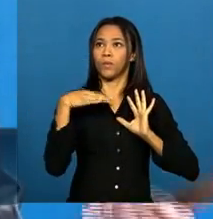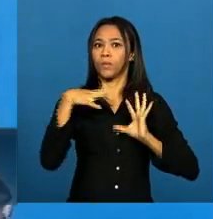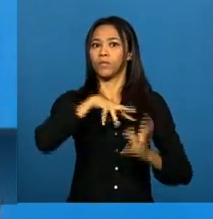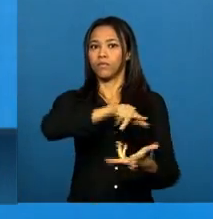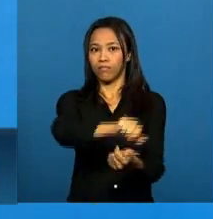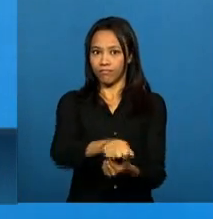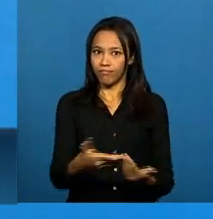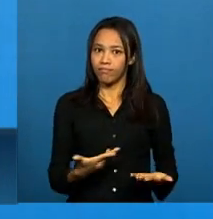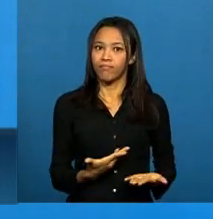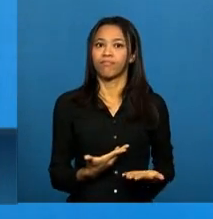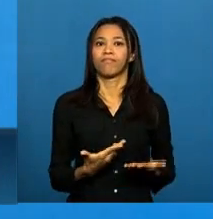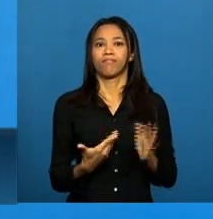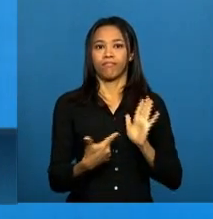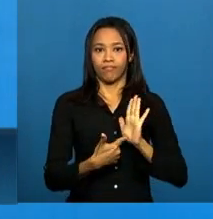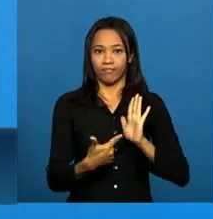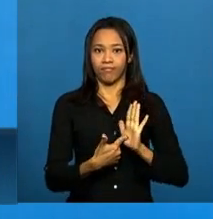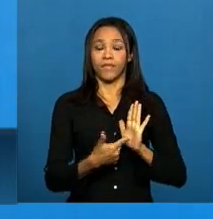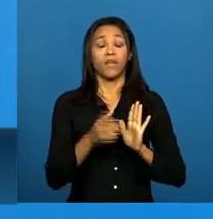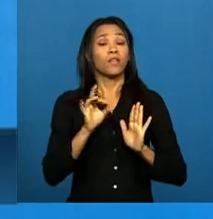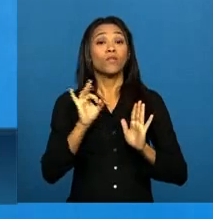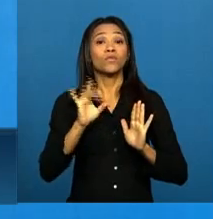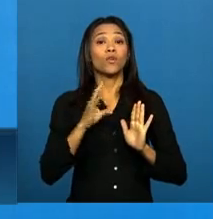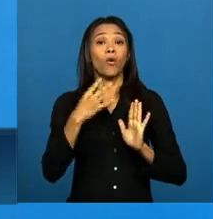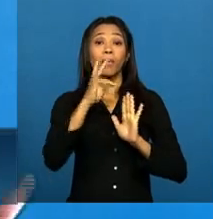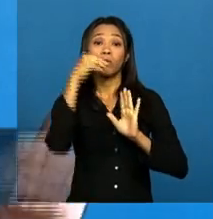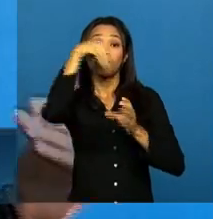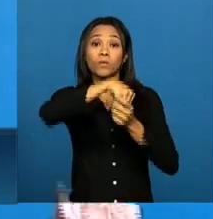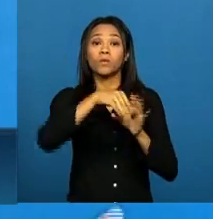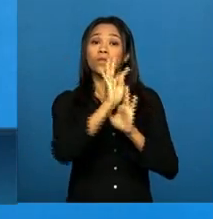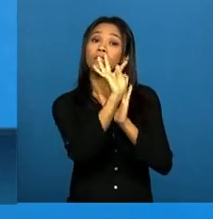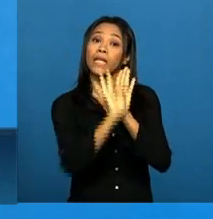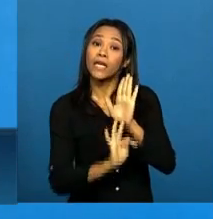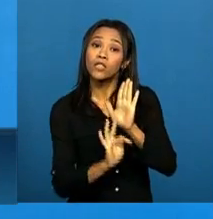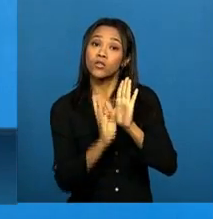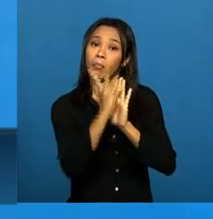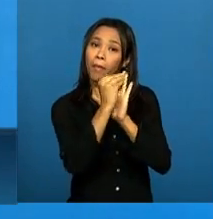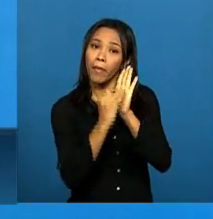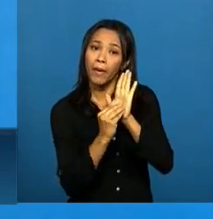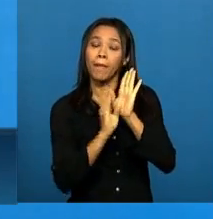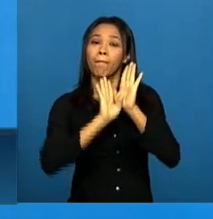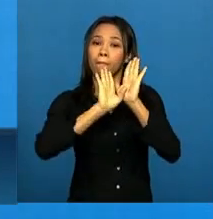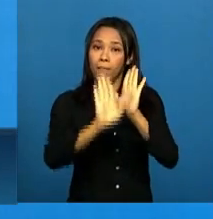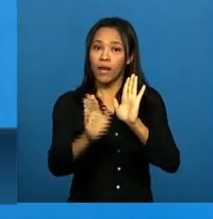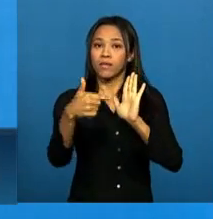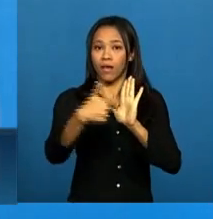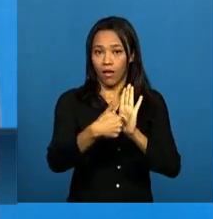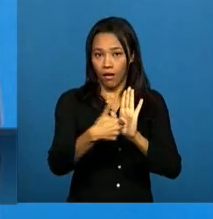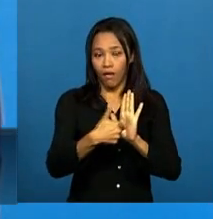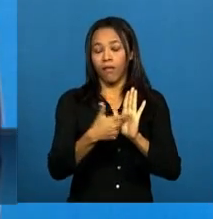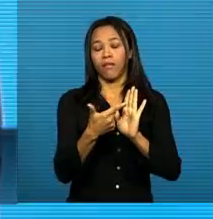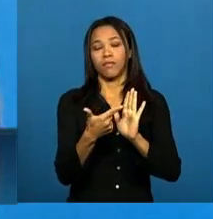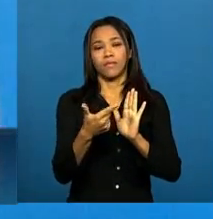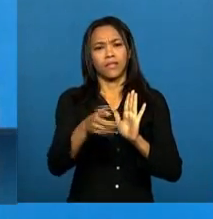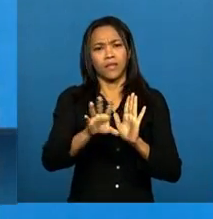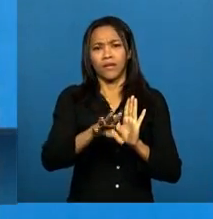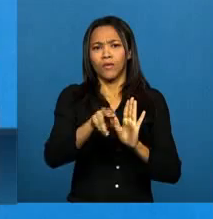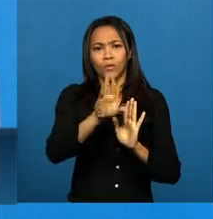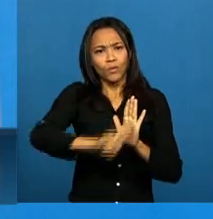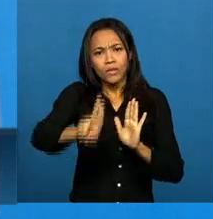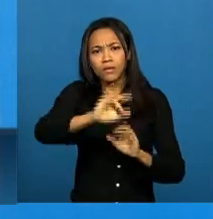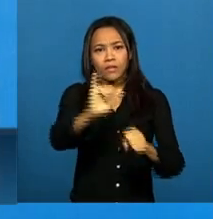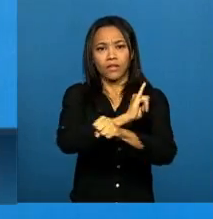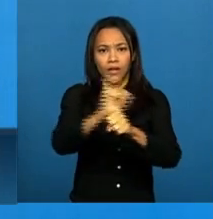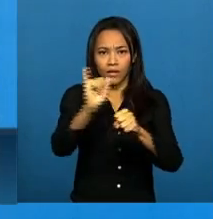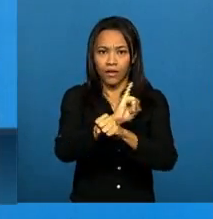é vanguarda não só pelo seu texto, mas também é vanguarda pelos meios pelos quais